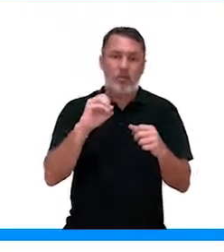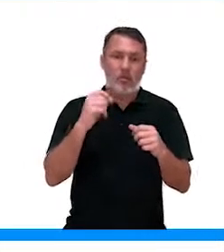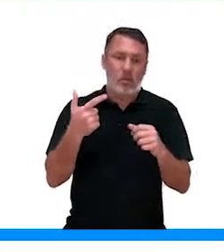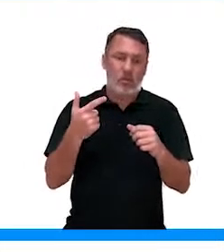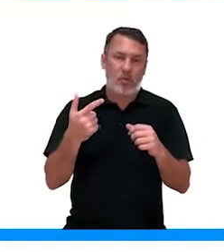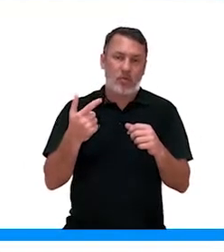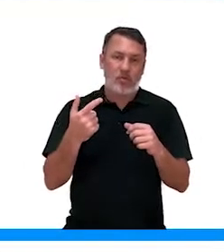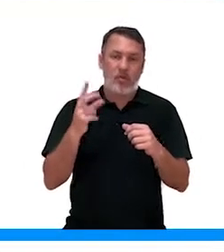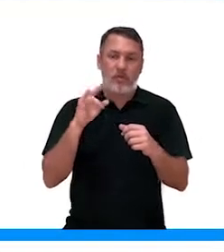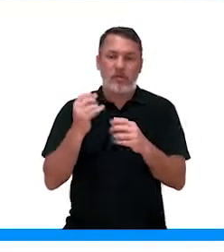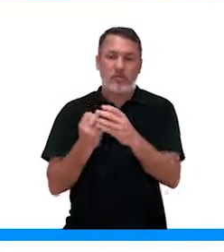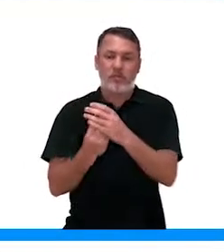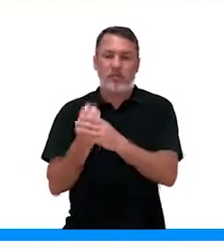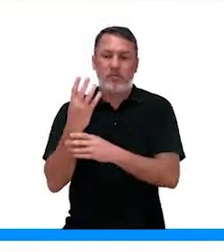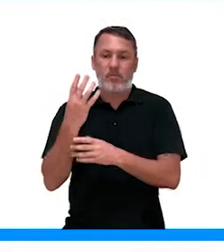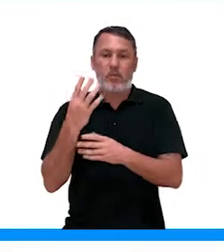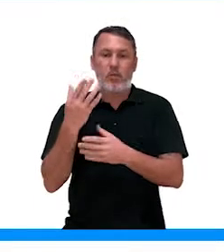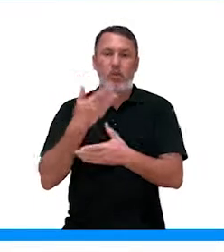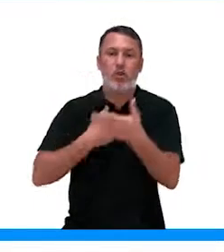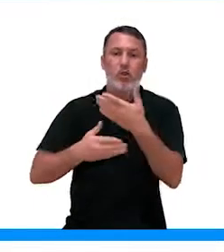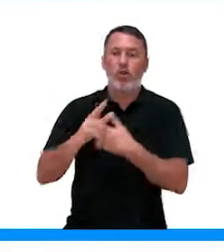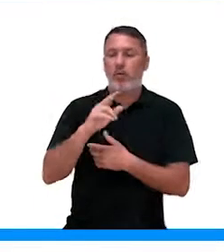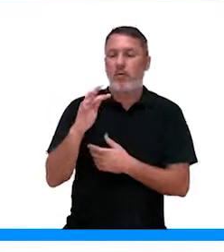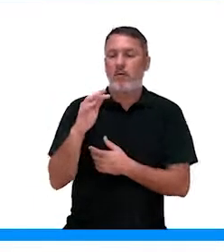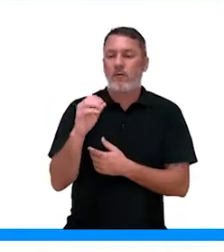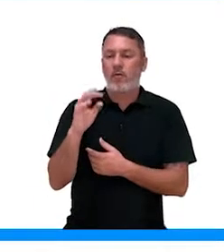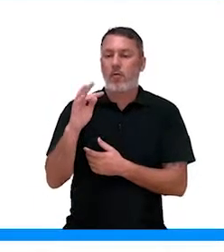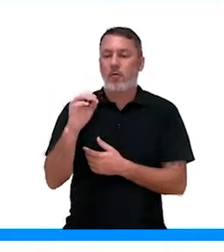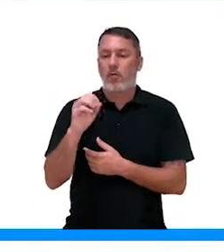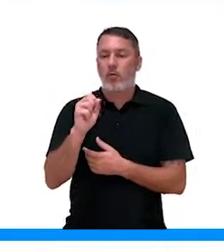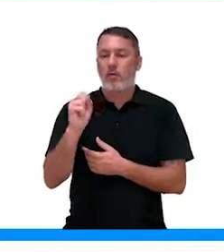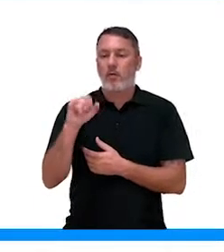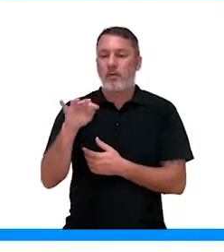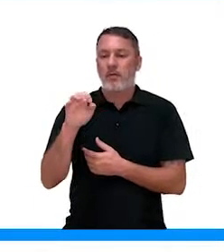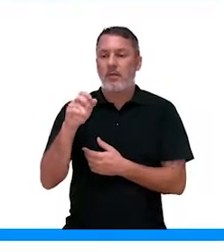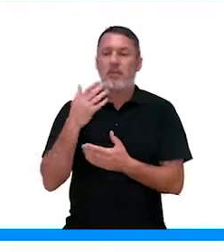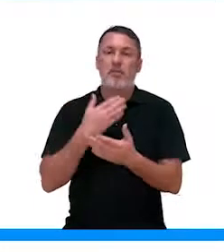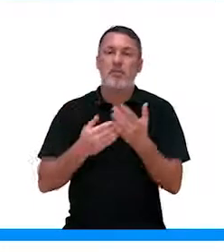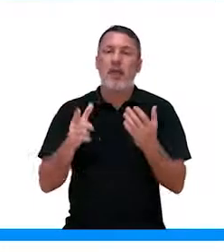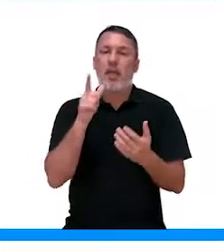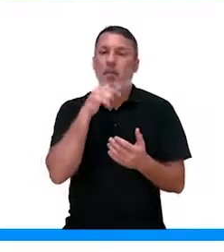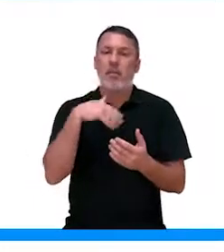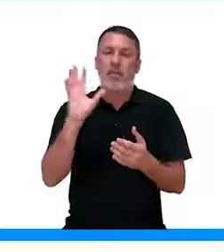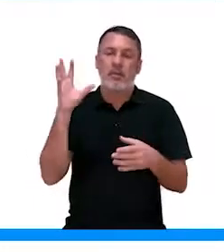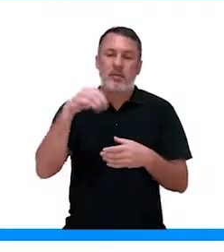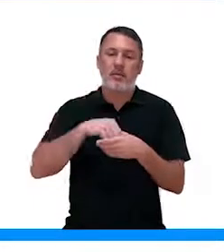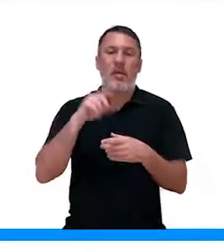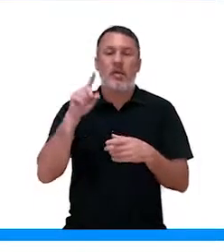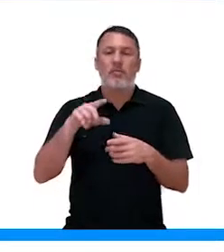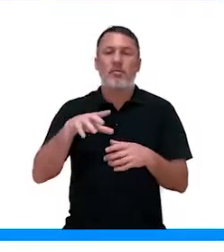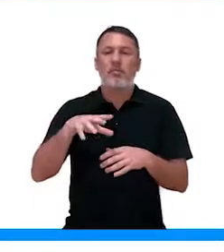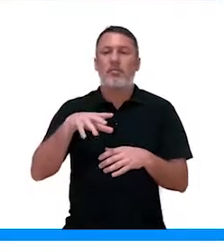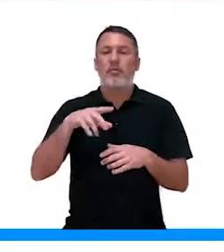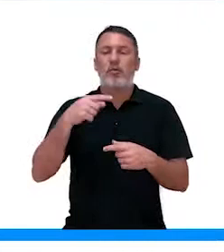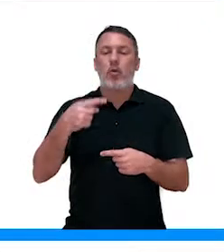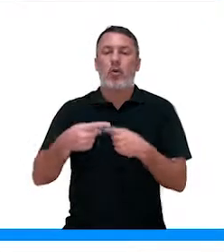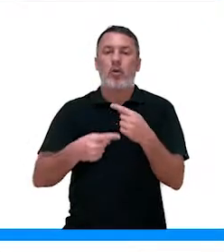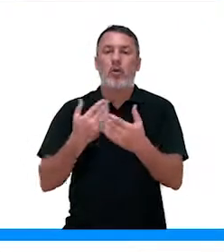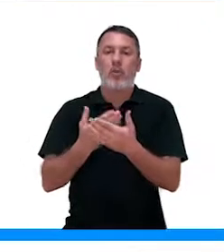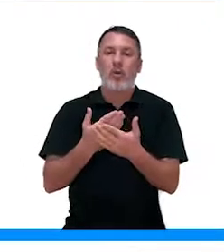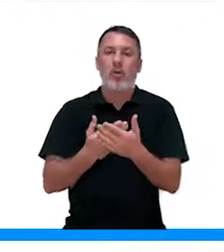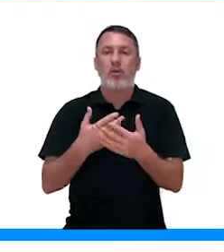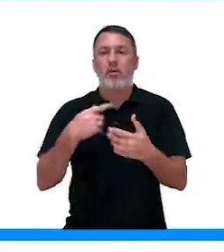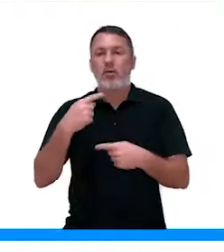entrada do CO2, para fazer fotossíntese, a planta perde uma maior quantidade de água. O nome que a gente dá para isso é transpiração.